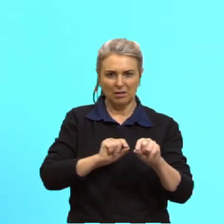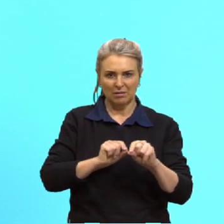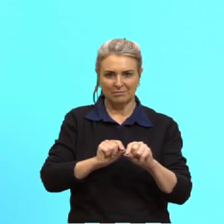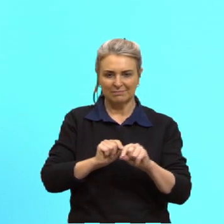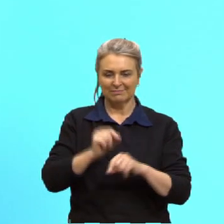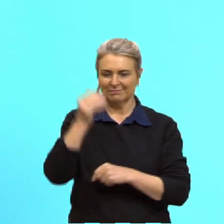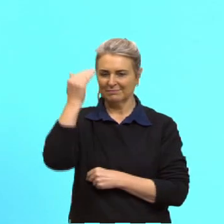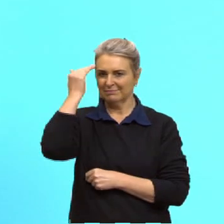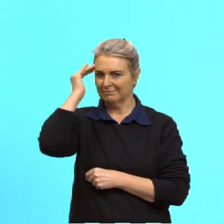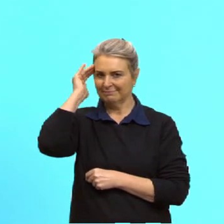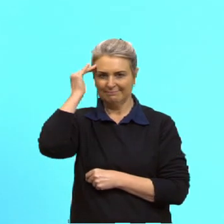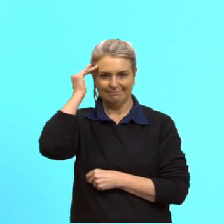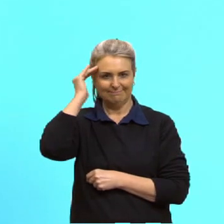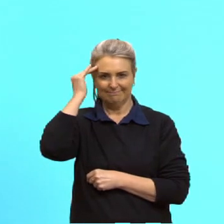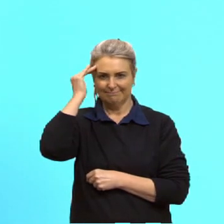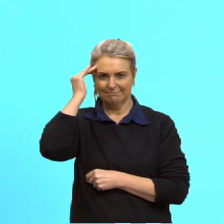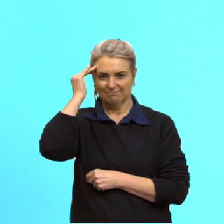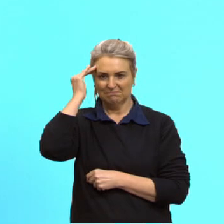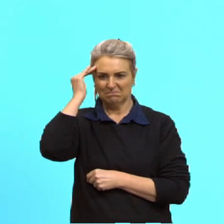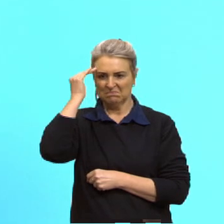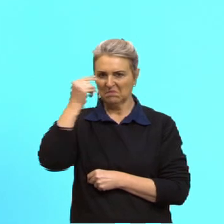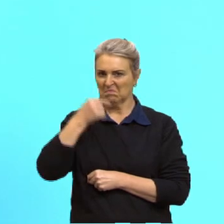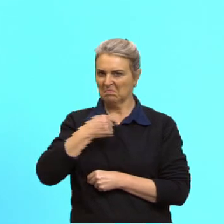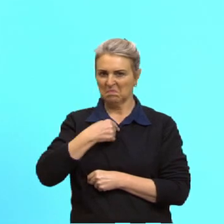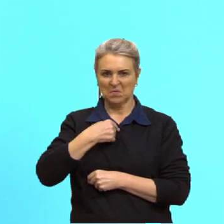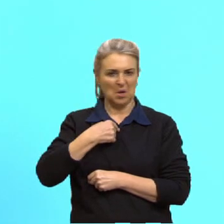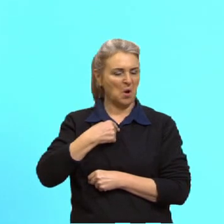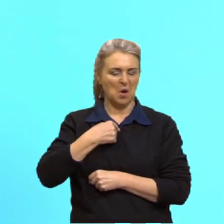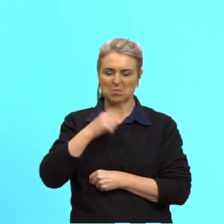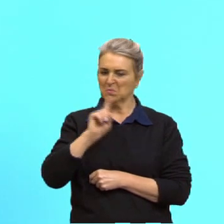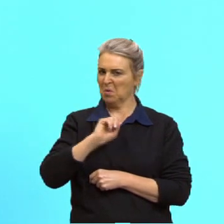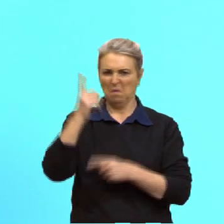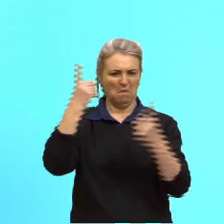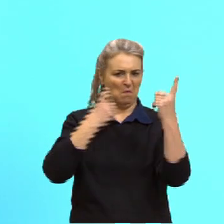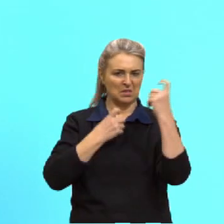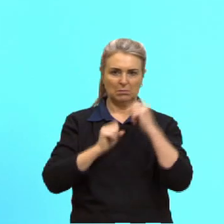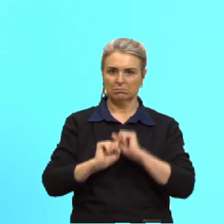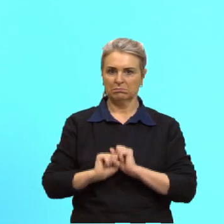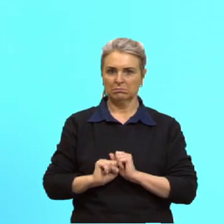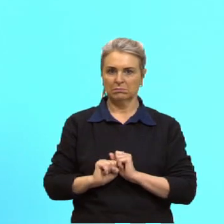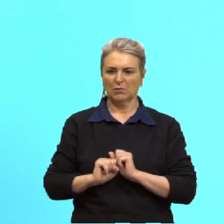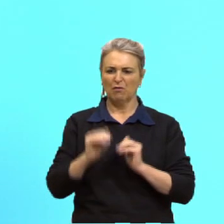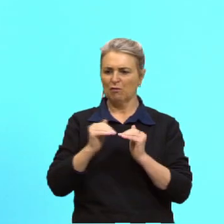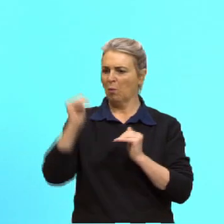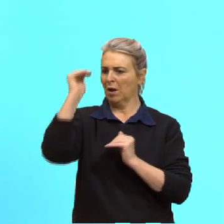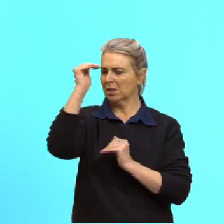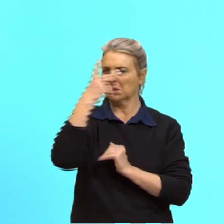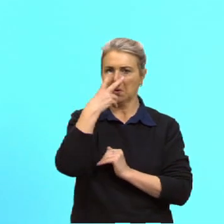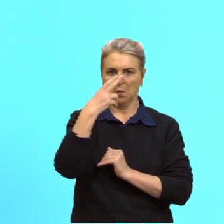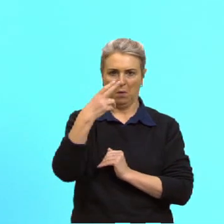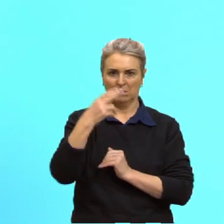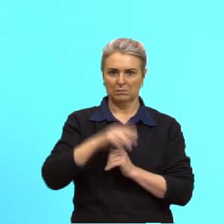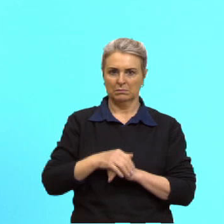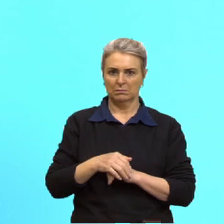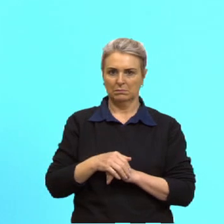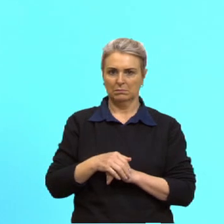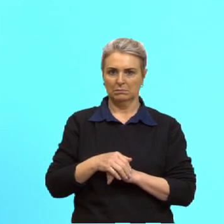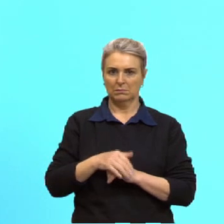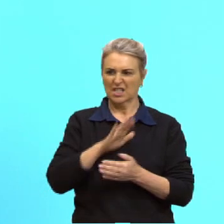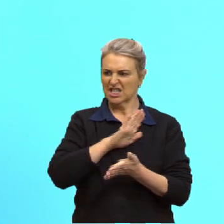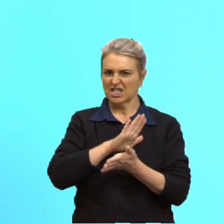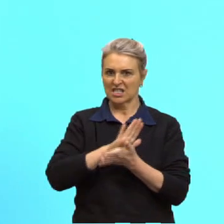entender. Não vou ser. Não quero ser. Vou crescer assim mesmo. Sem ser.